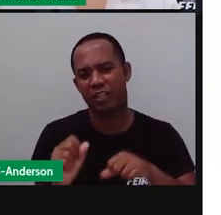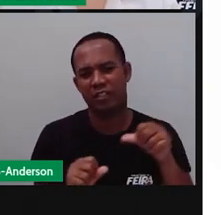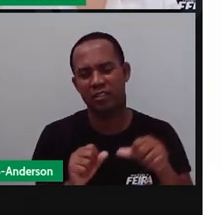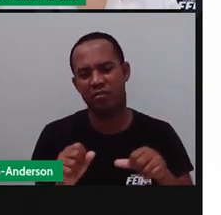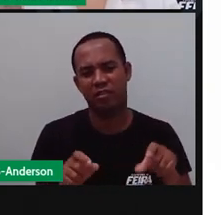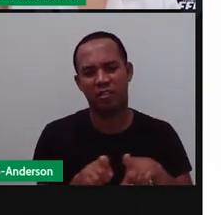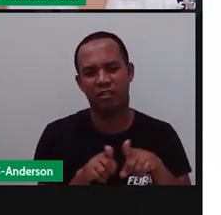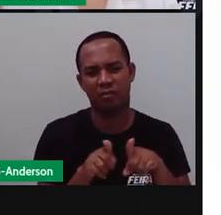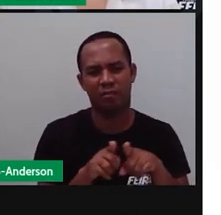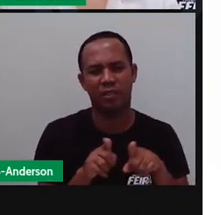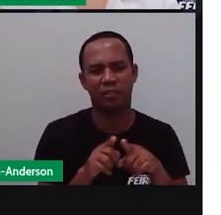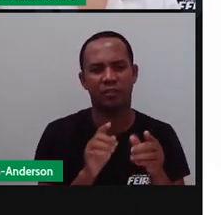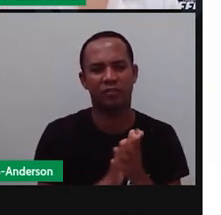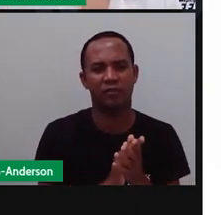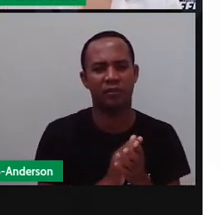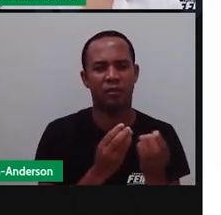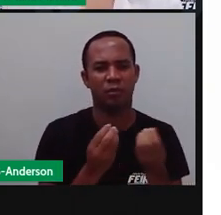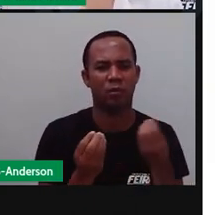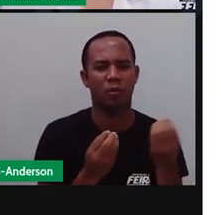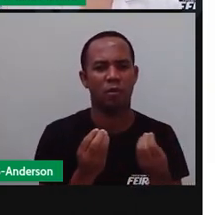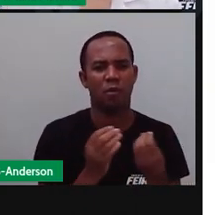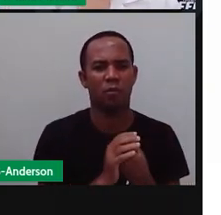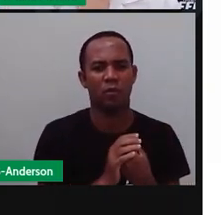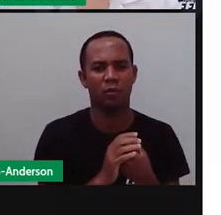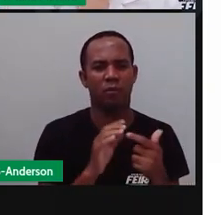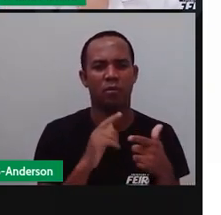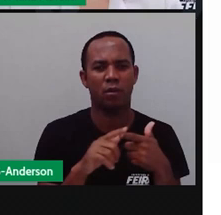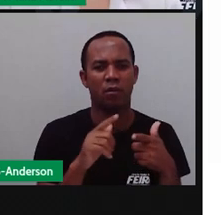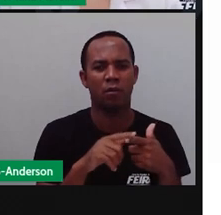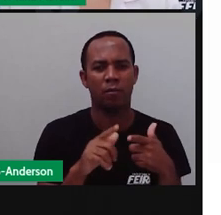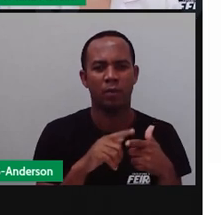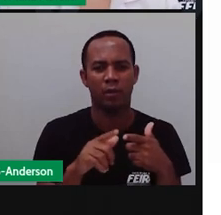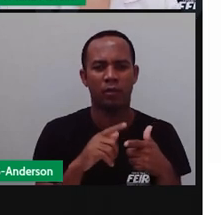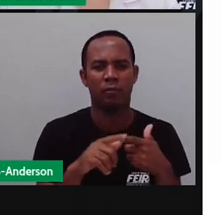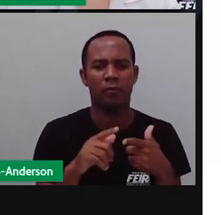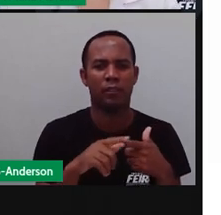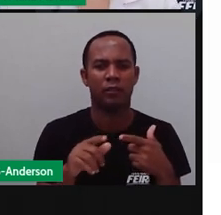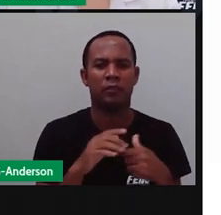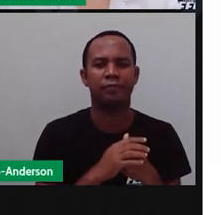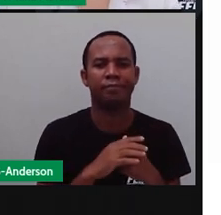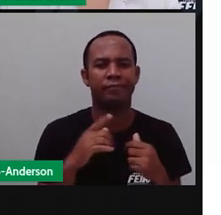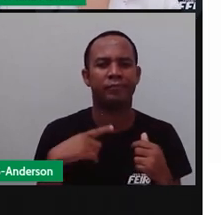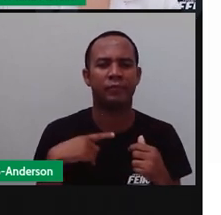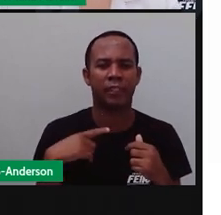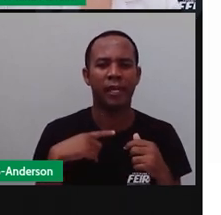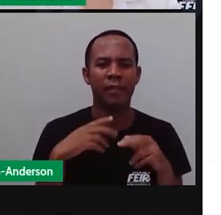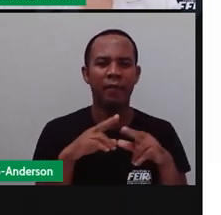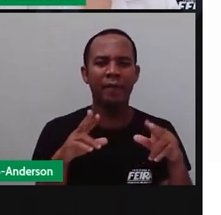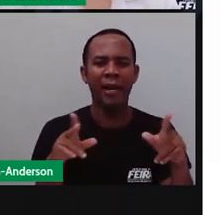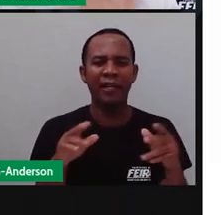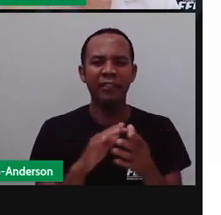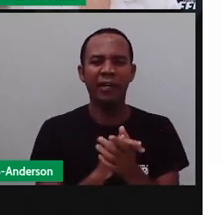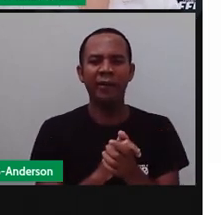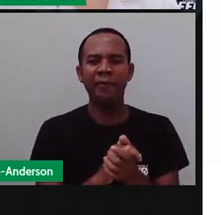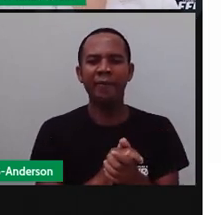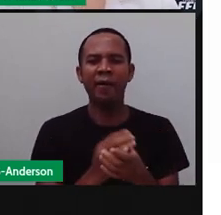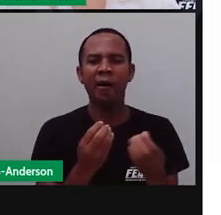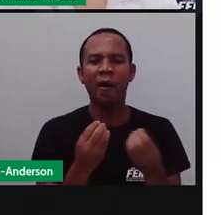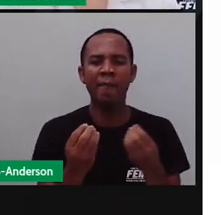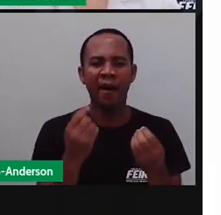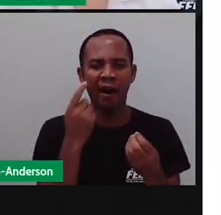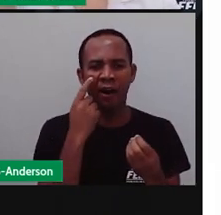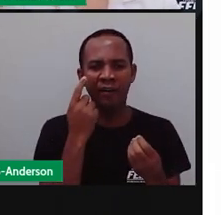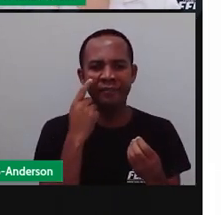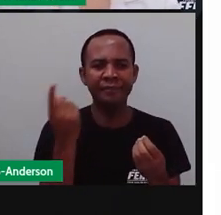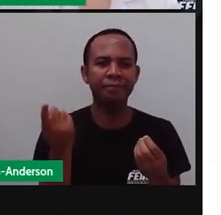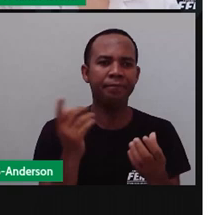Então, essas técnicas agrícolas, elas acabam causando o quê? Problemas ambientais. Então, quando a gente desmata uma região,